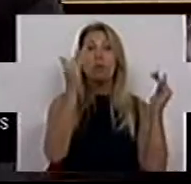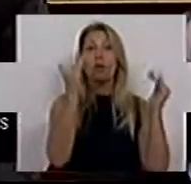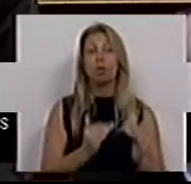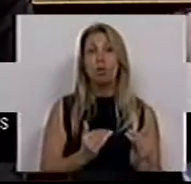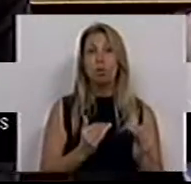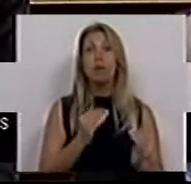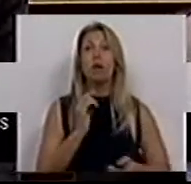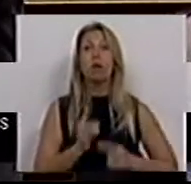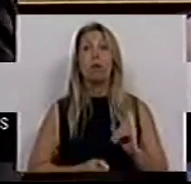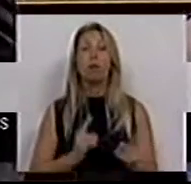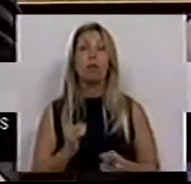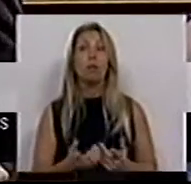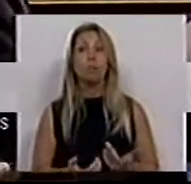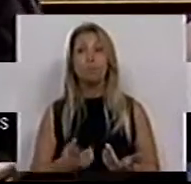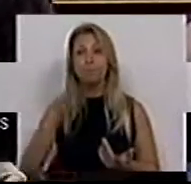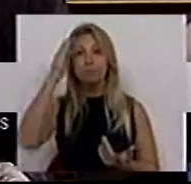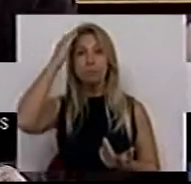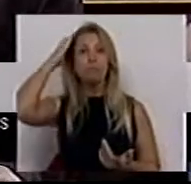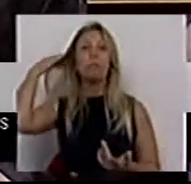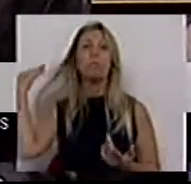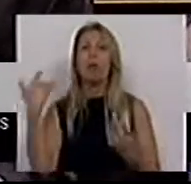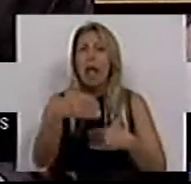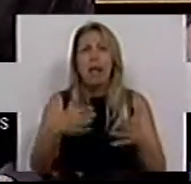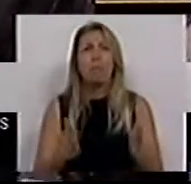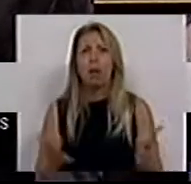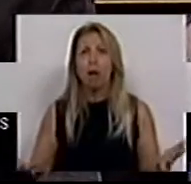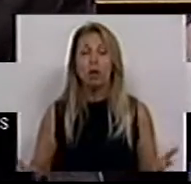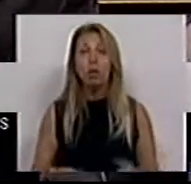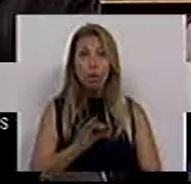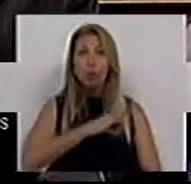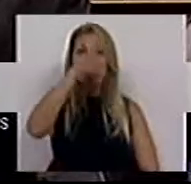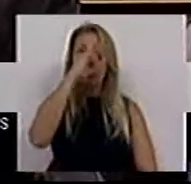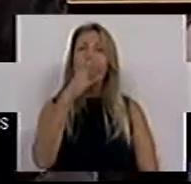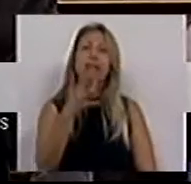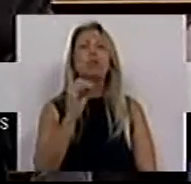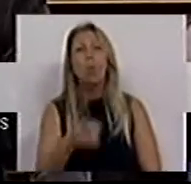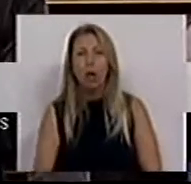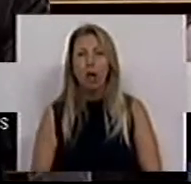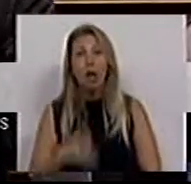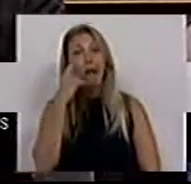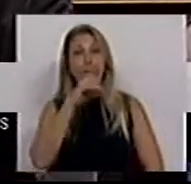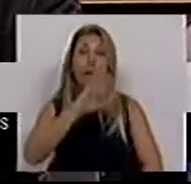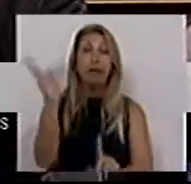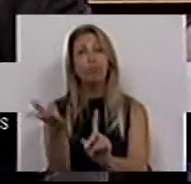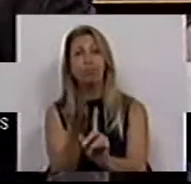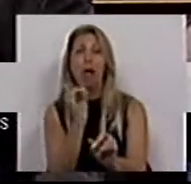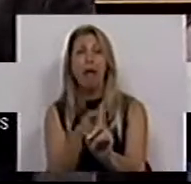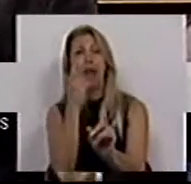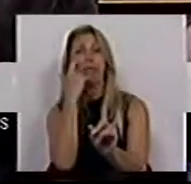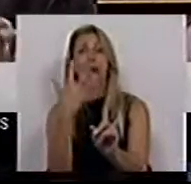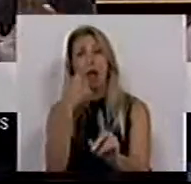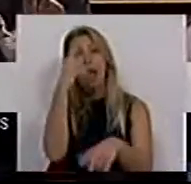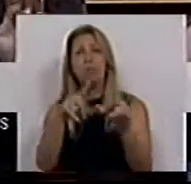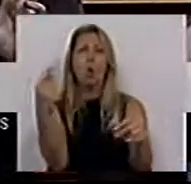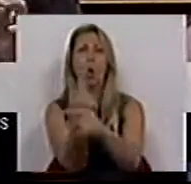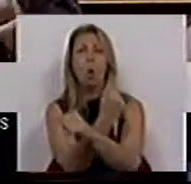toca às embalagens, o Sr. Ministro o que diz é que quem vai ser punido são os consumidores. E por